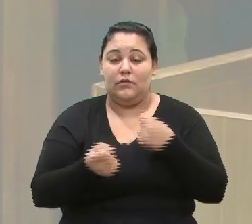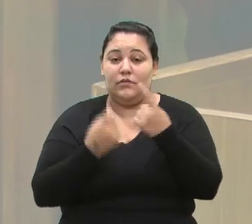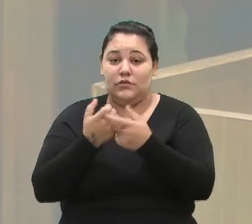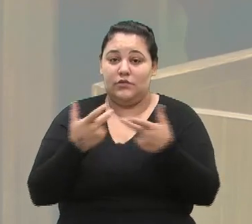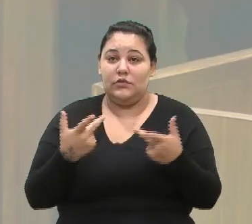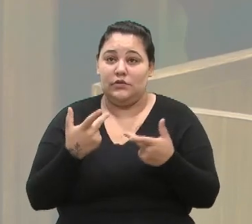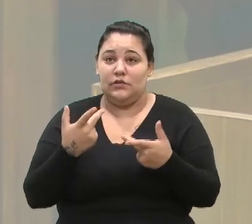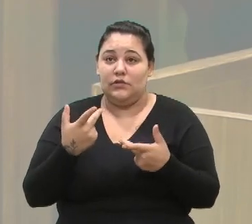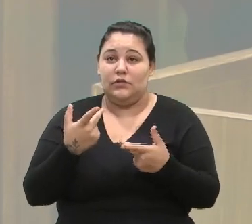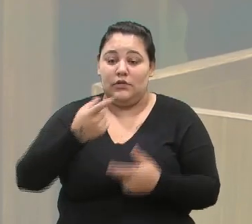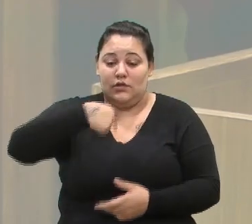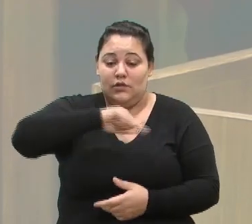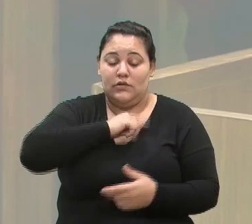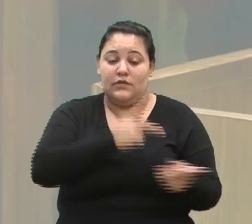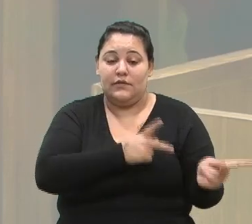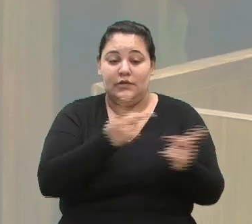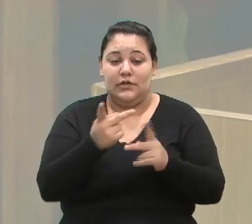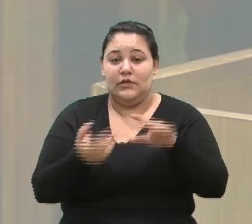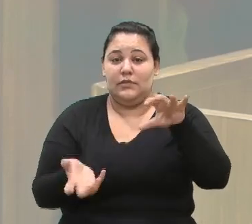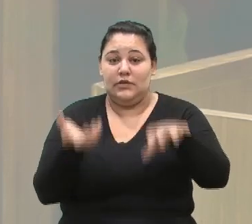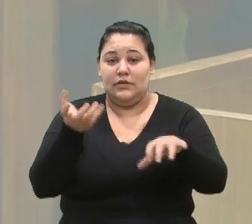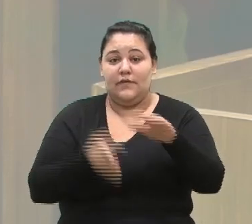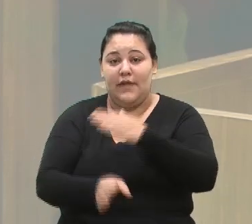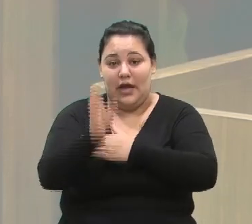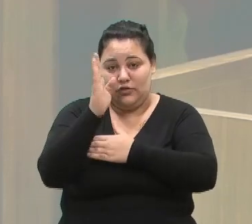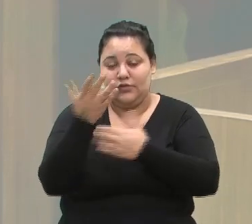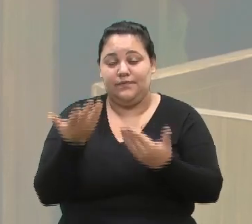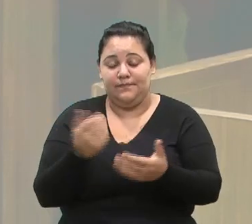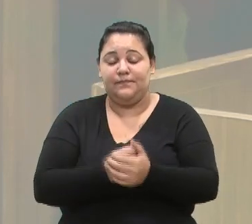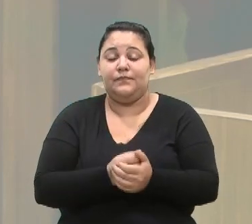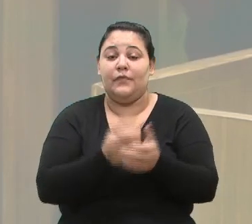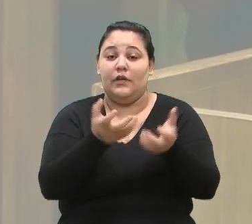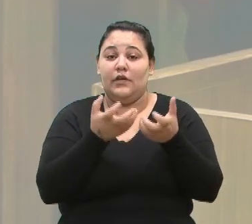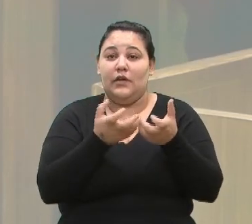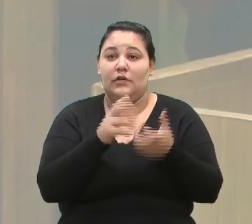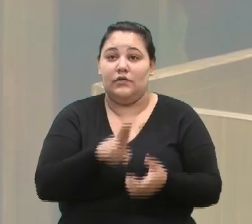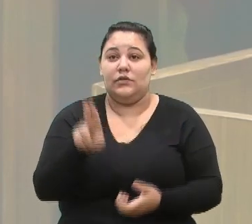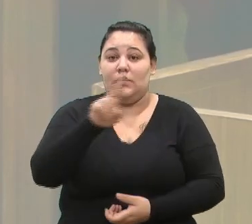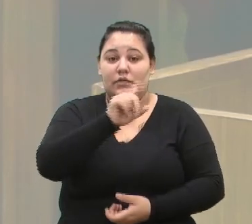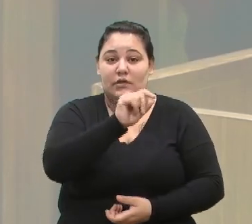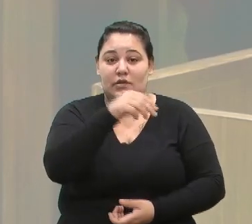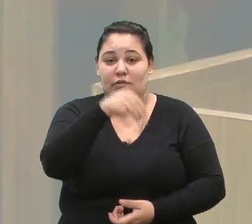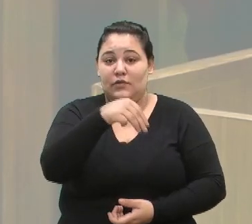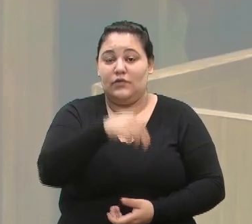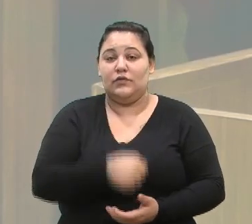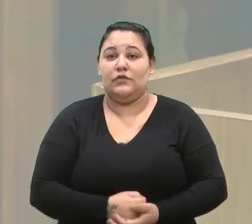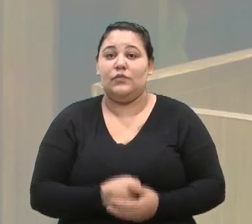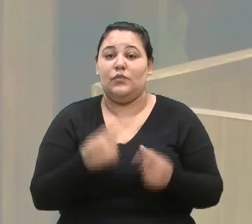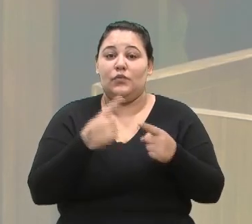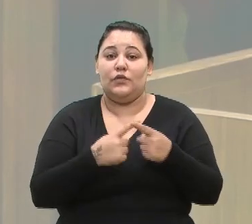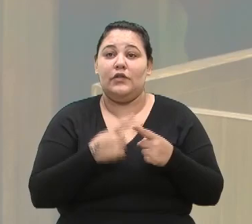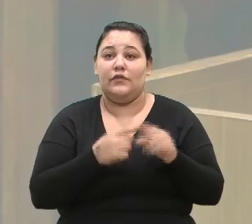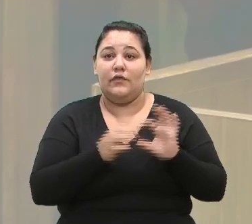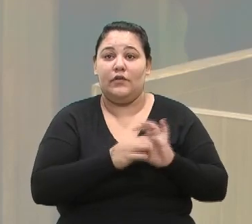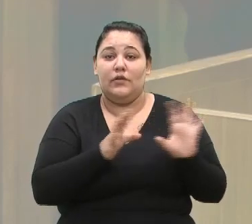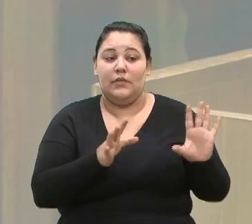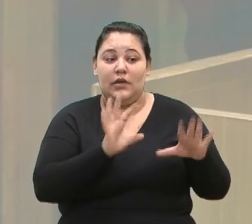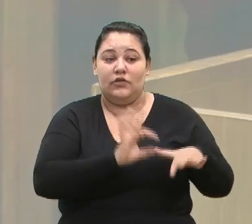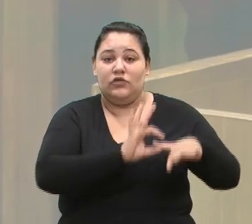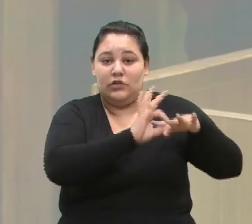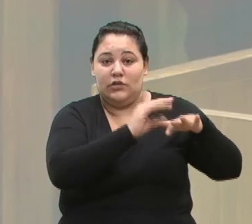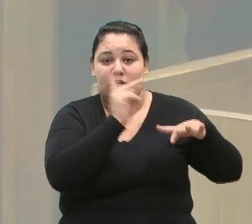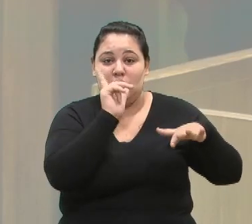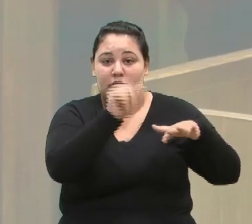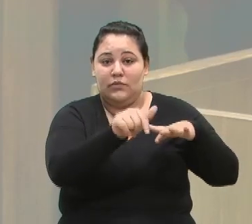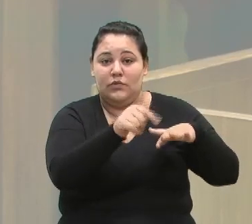nossa ida à Brasília, também quero utilizar só os 10 minutos, porque vou deixar a declaração de líder para o nobre colega,